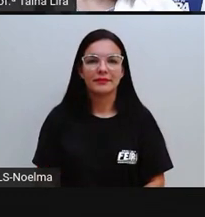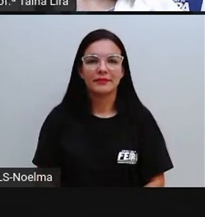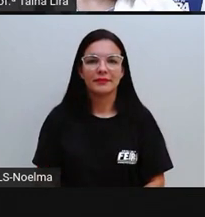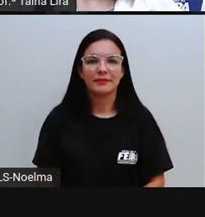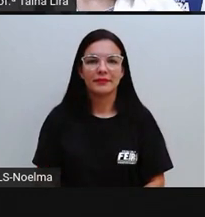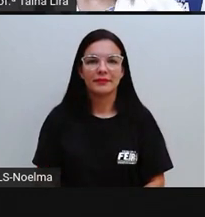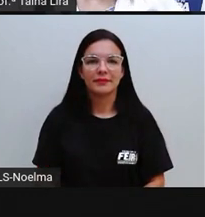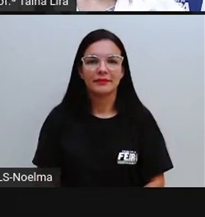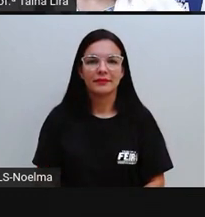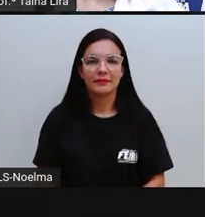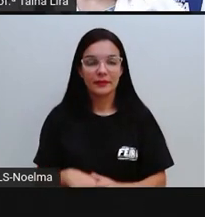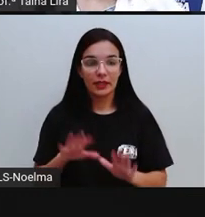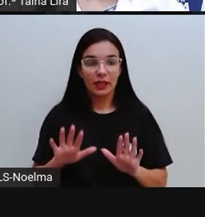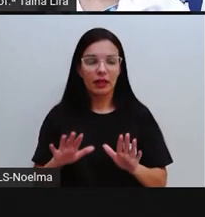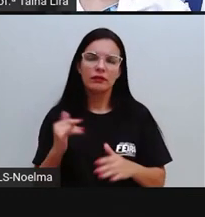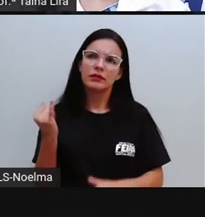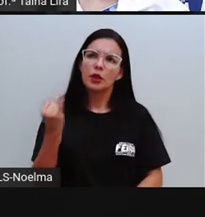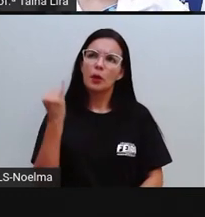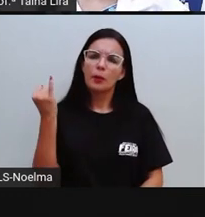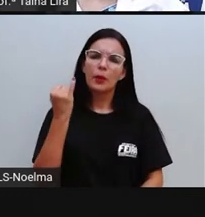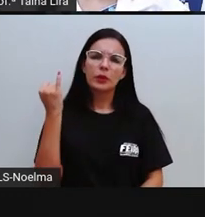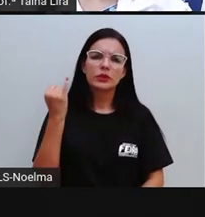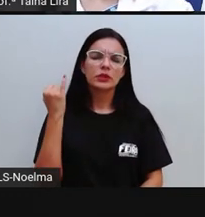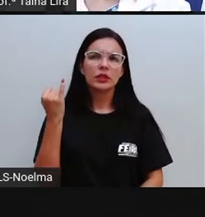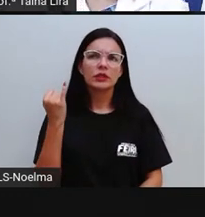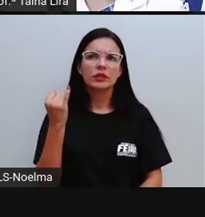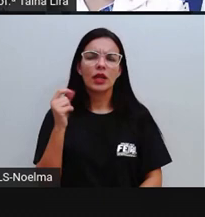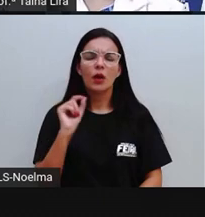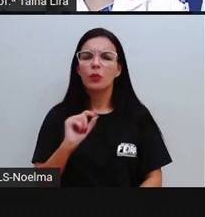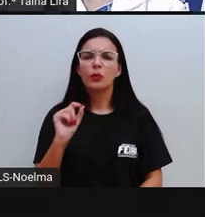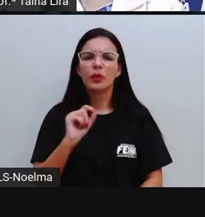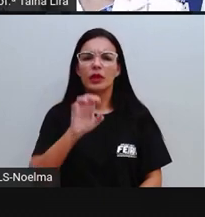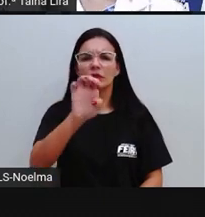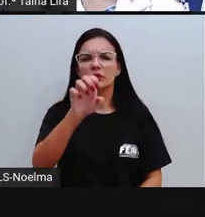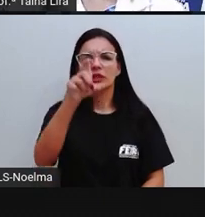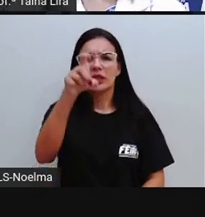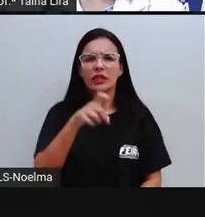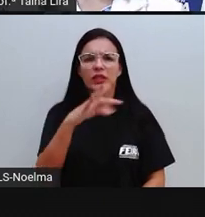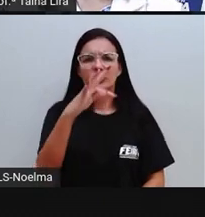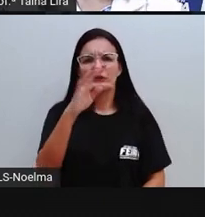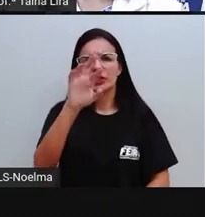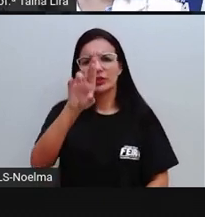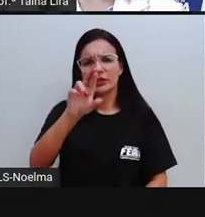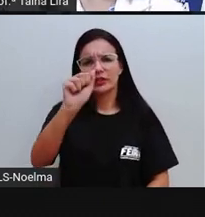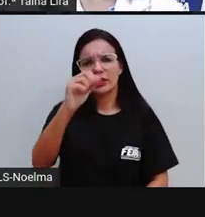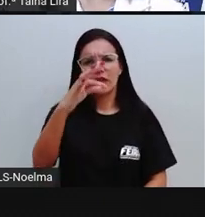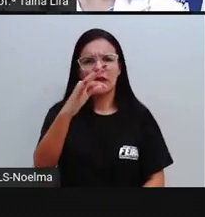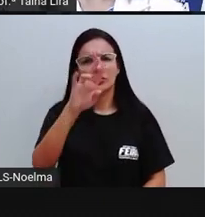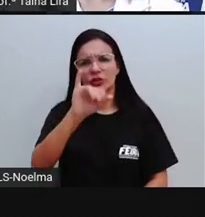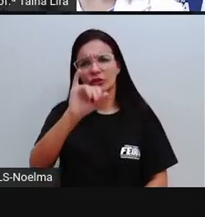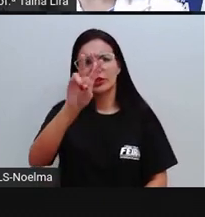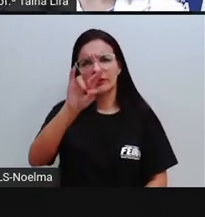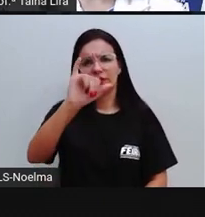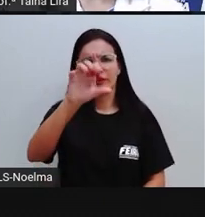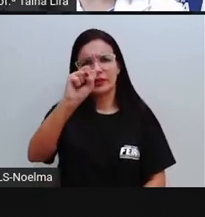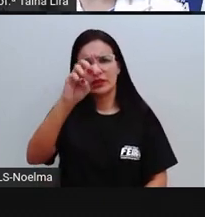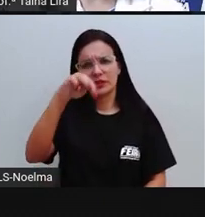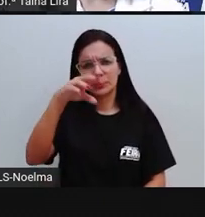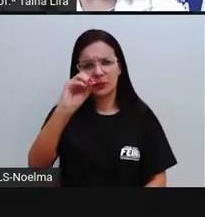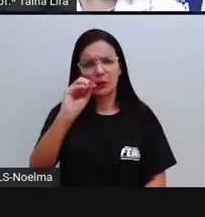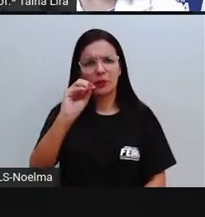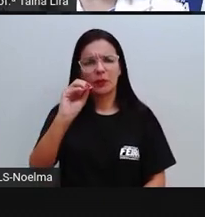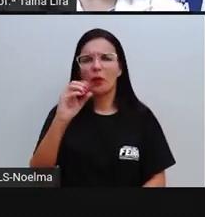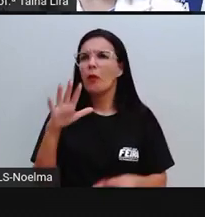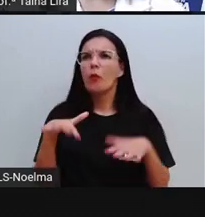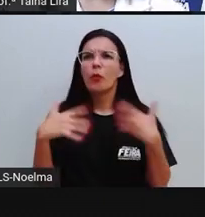Bom, e qual é a importância do extrativismo? A gente pode, pró,